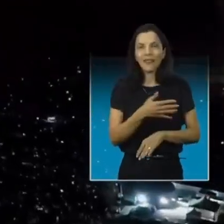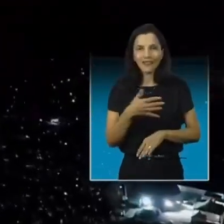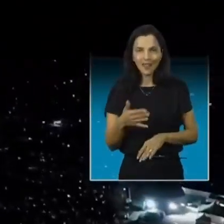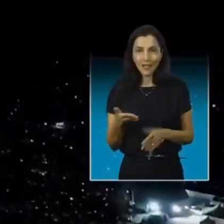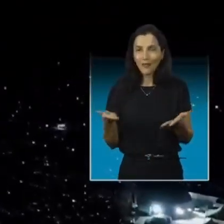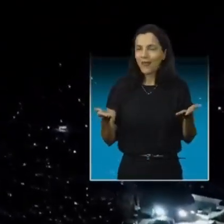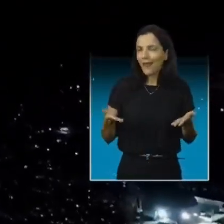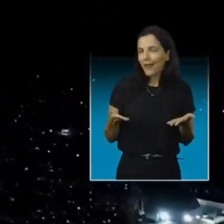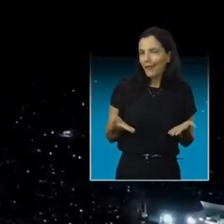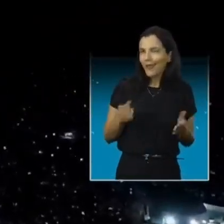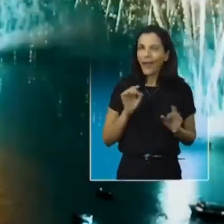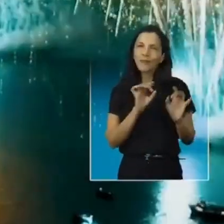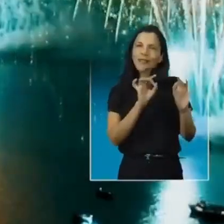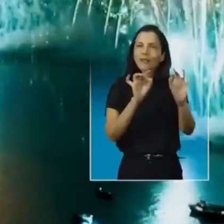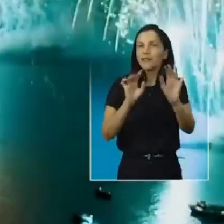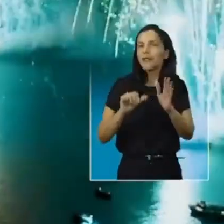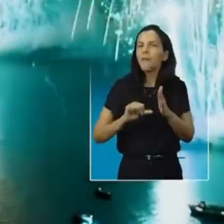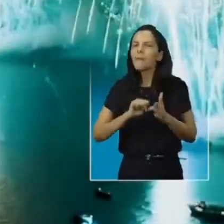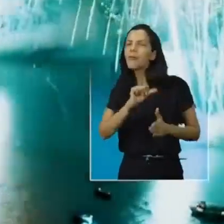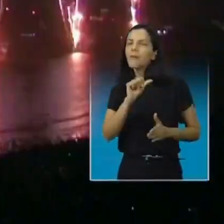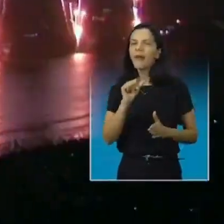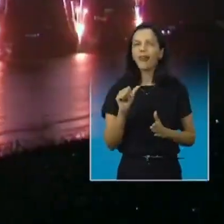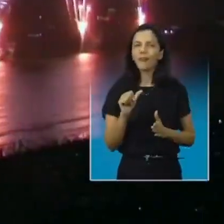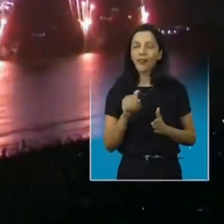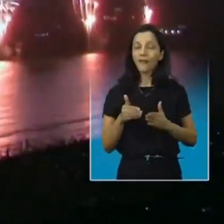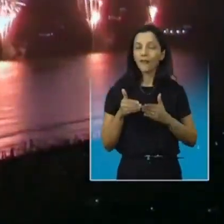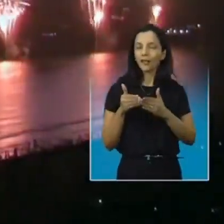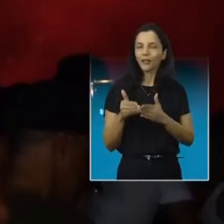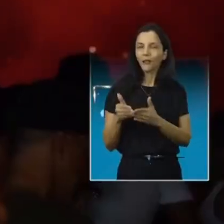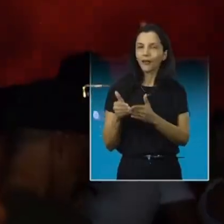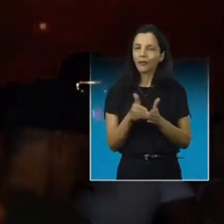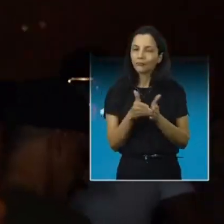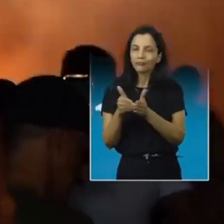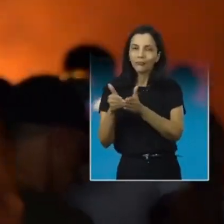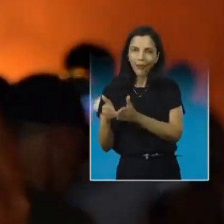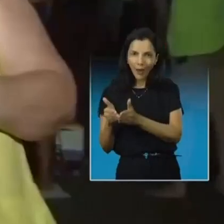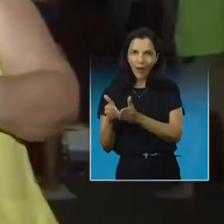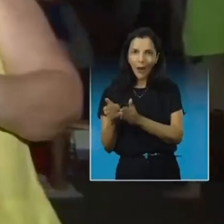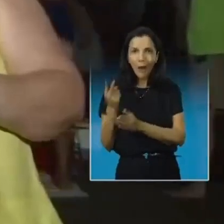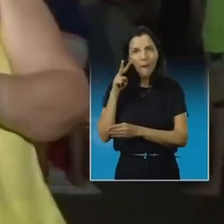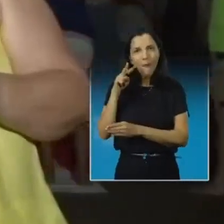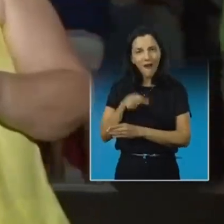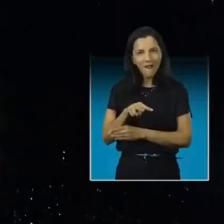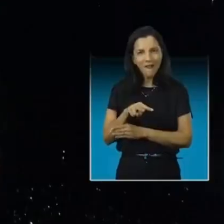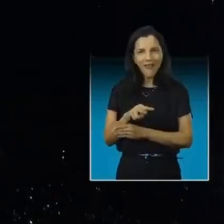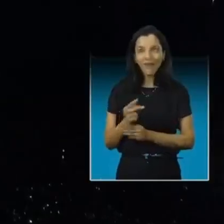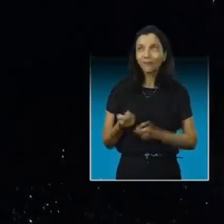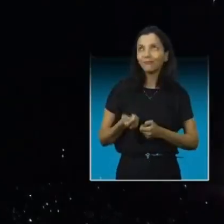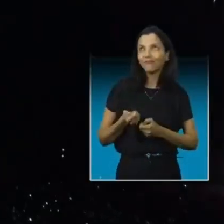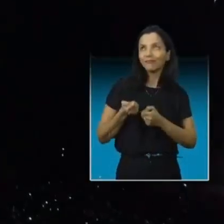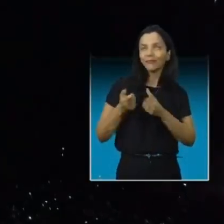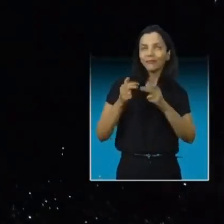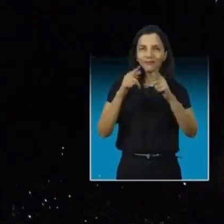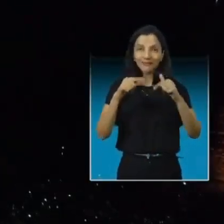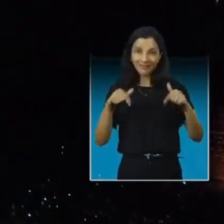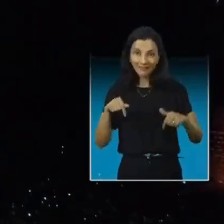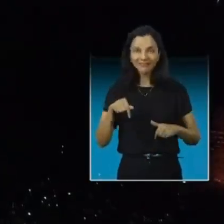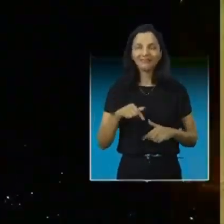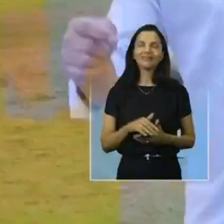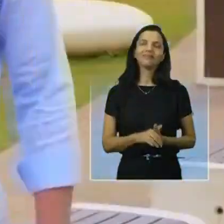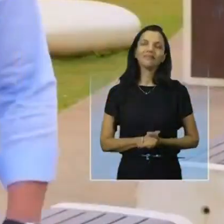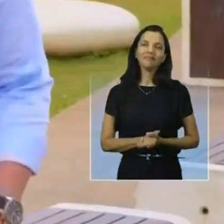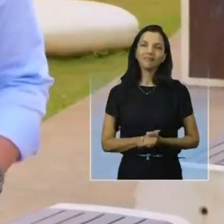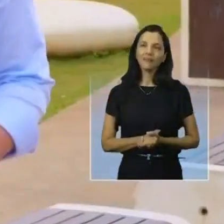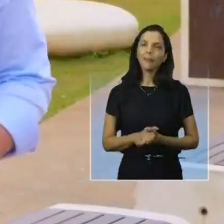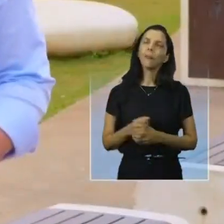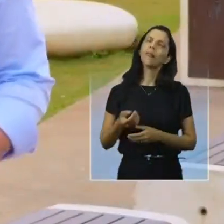E esse ano, de uma forma especial, pela primeira vez, teremos um navio de cruzeiros ancorado, assistindo tudo isso bem na Baía de